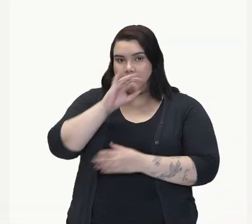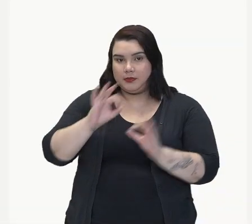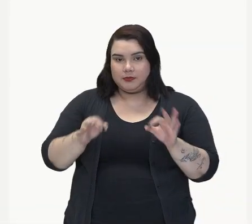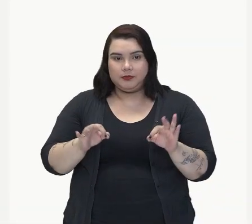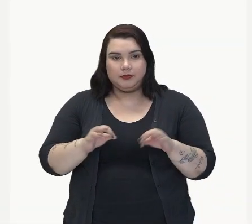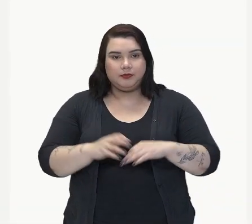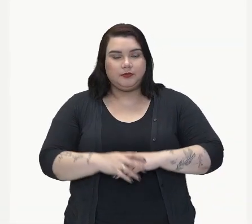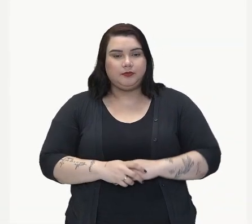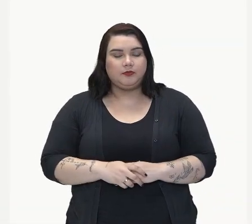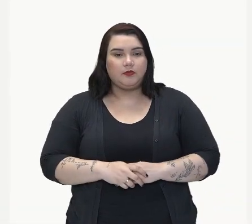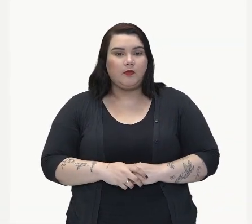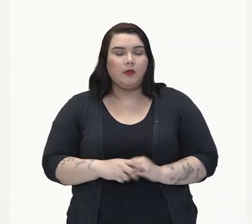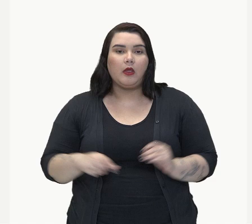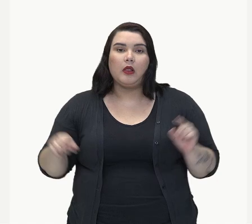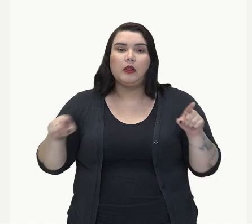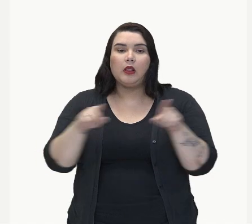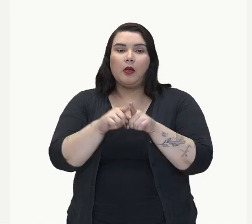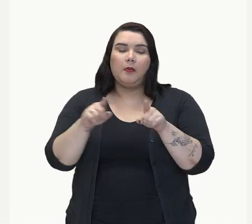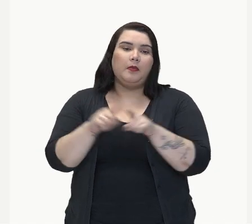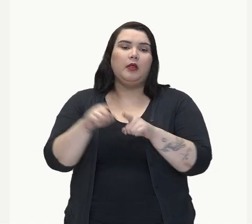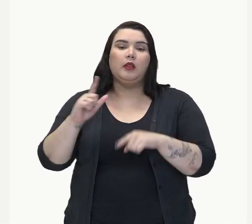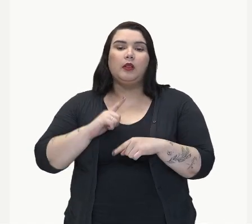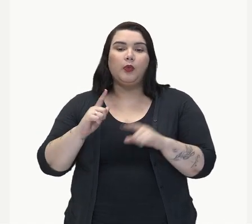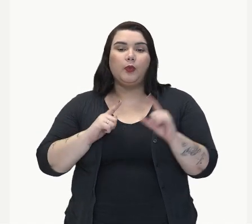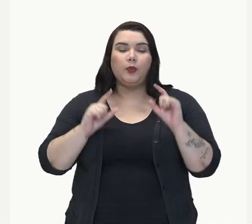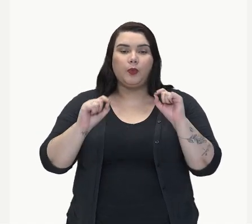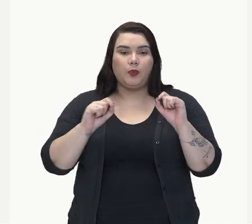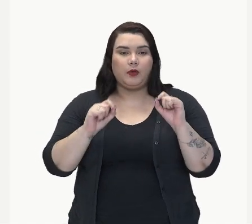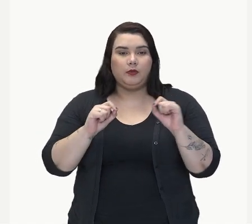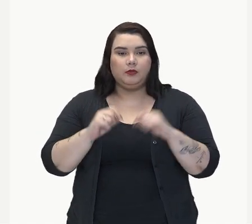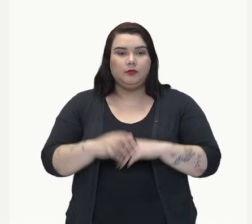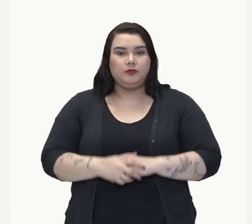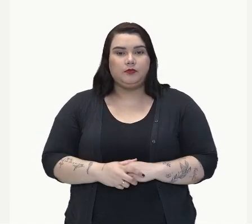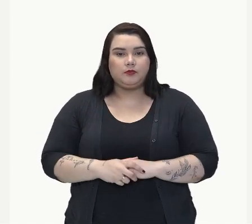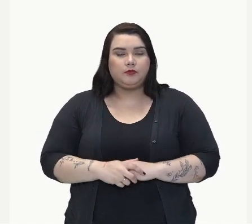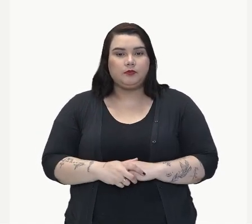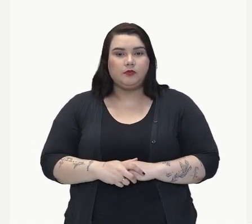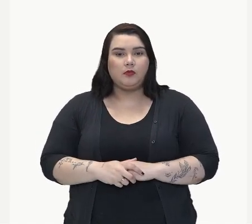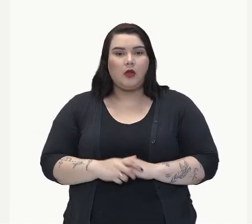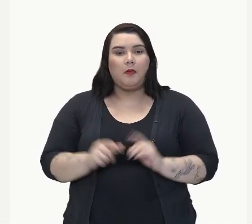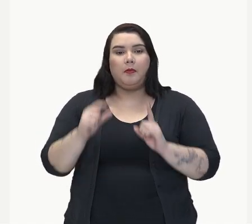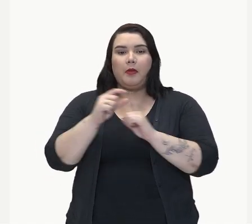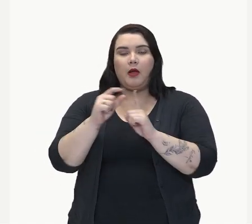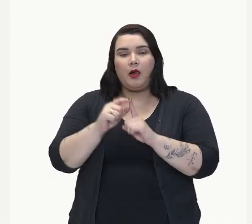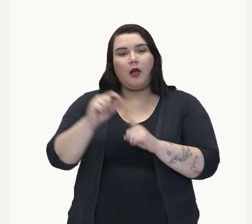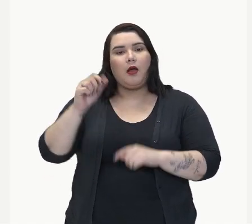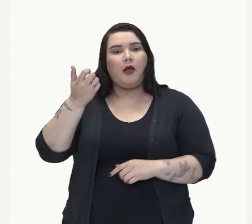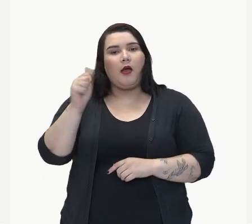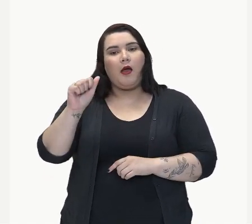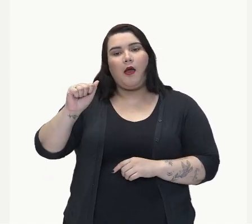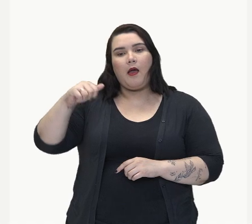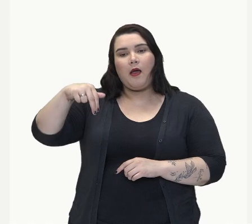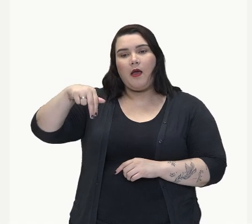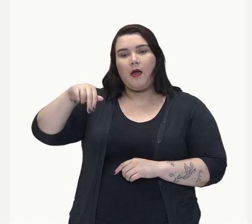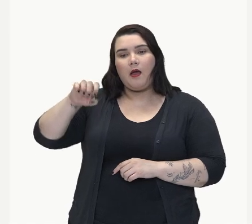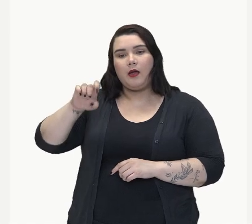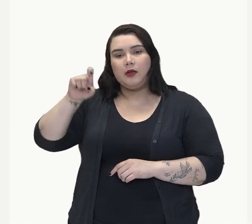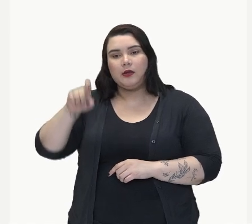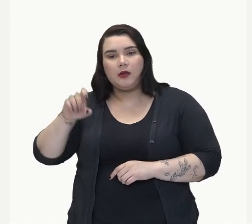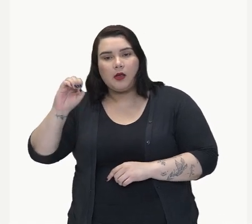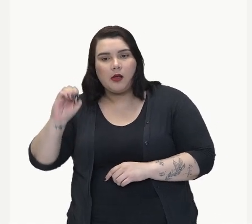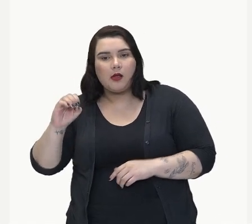Tem a mesma coisa. É anexo, segue, anexo,